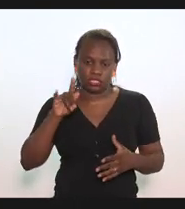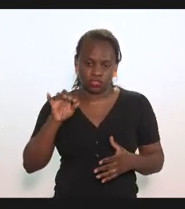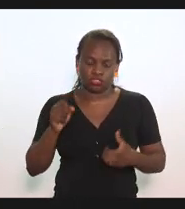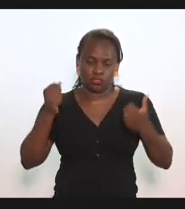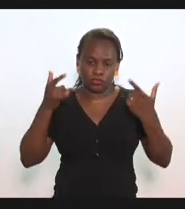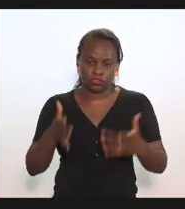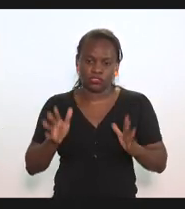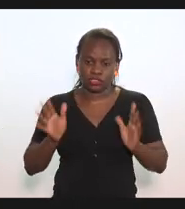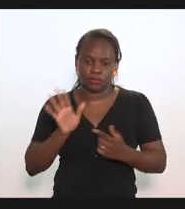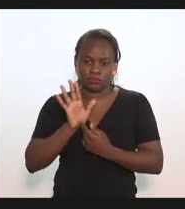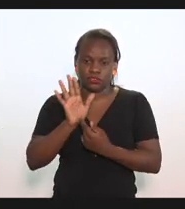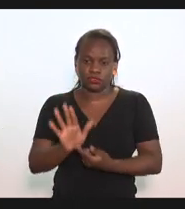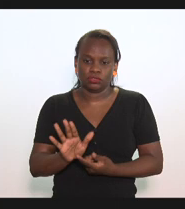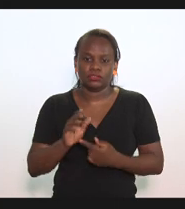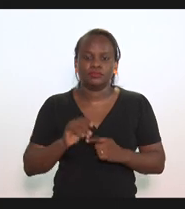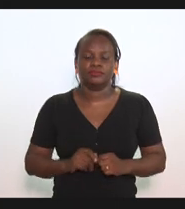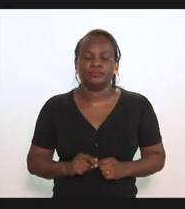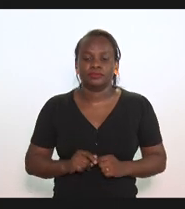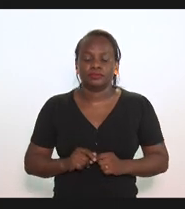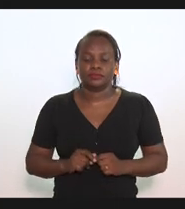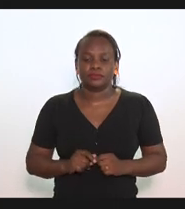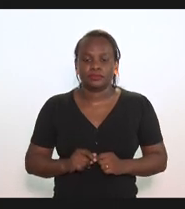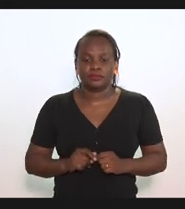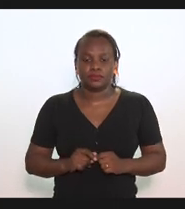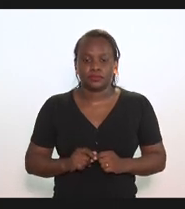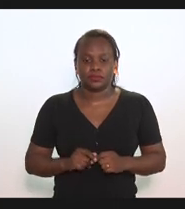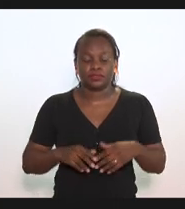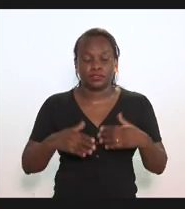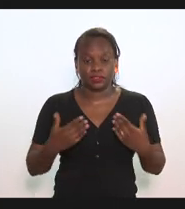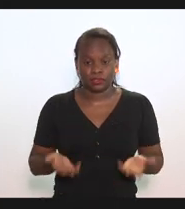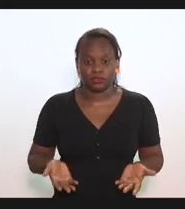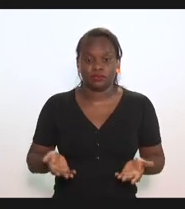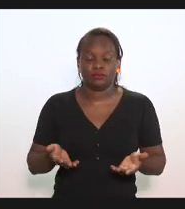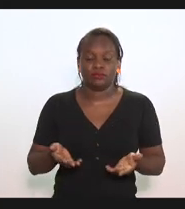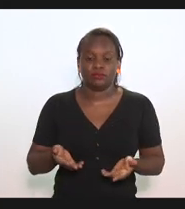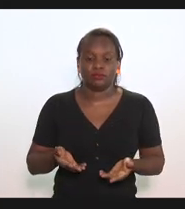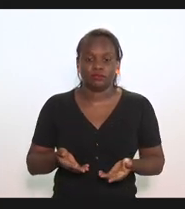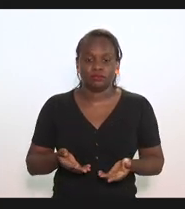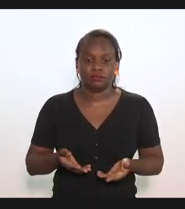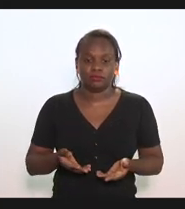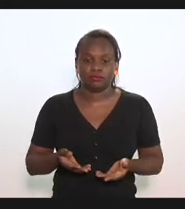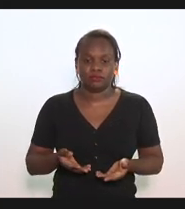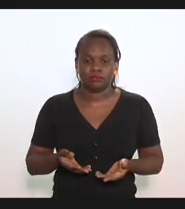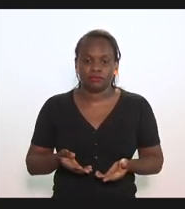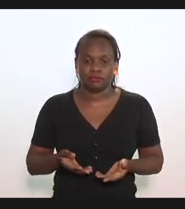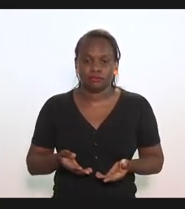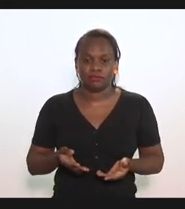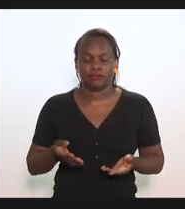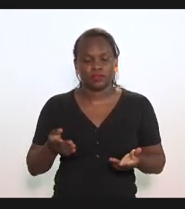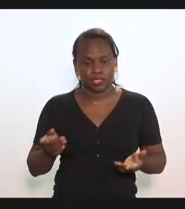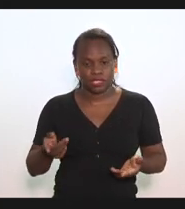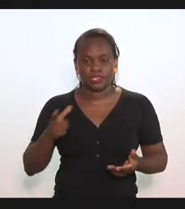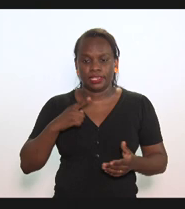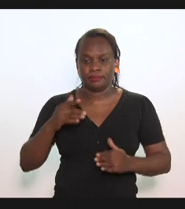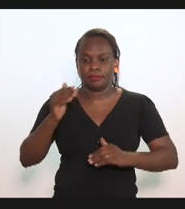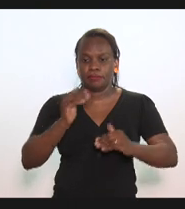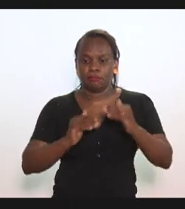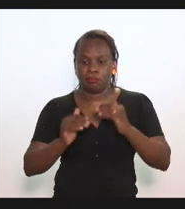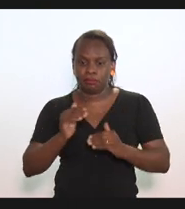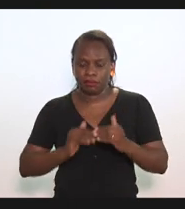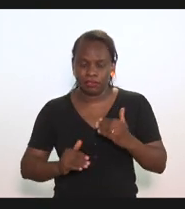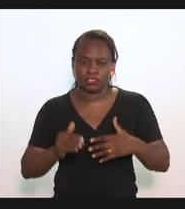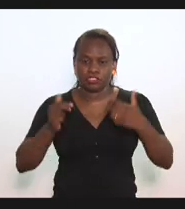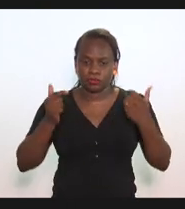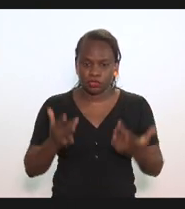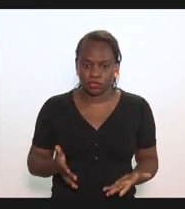bem demonstrou nesse processo, né? Então, isso vem decaindo. E como falou o